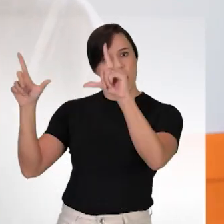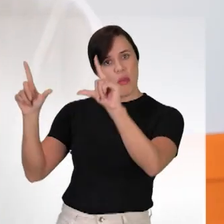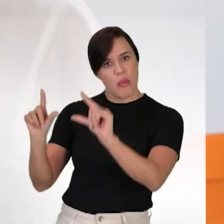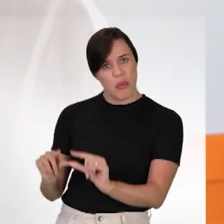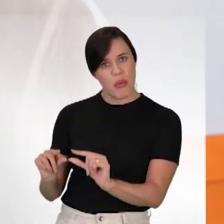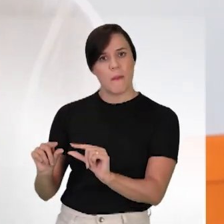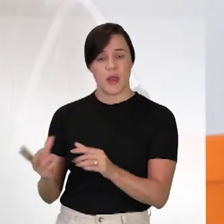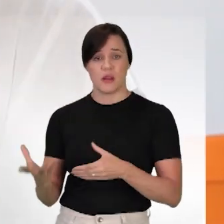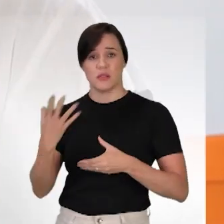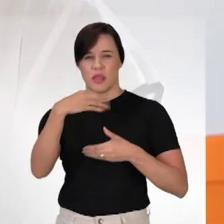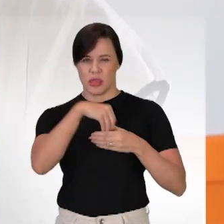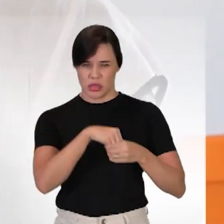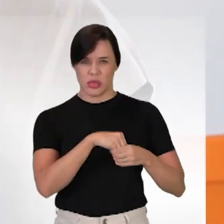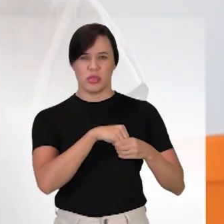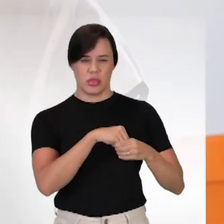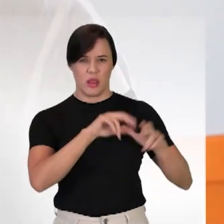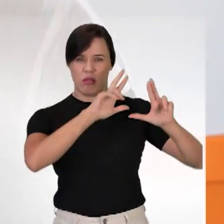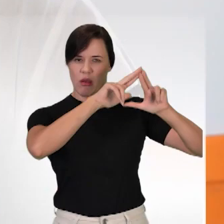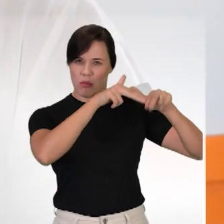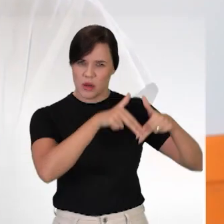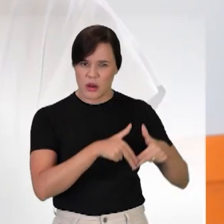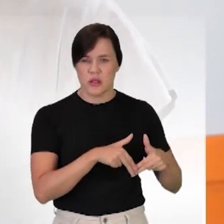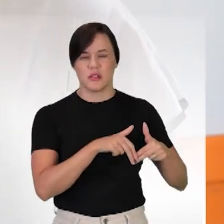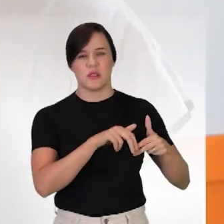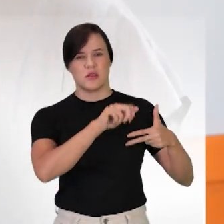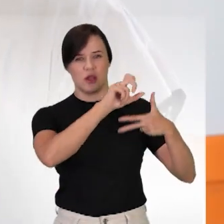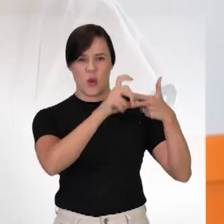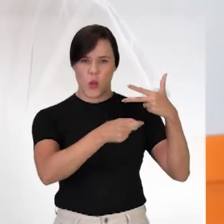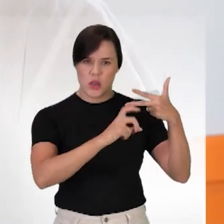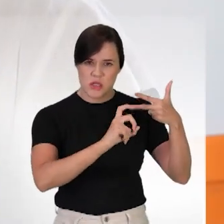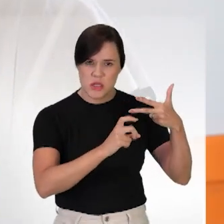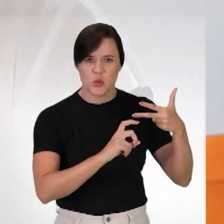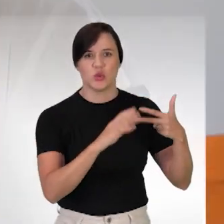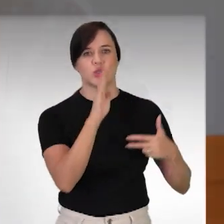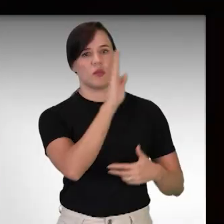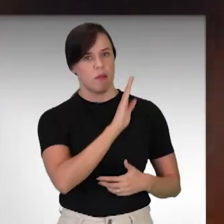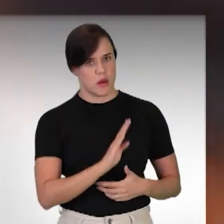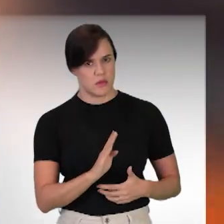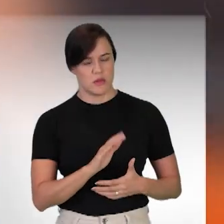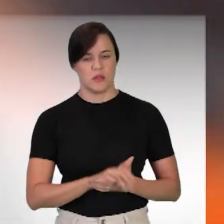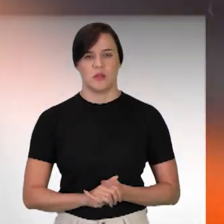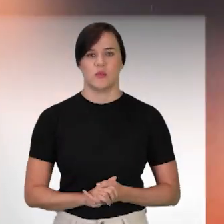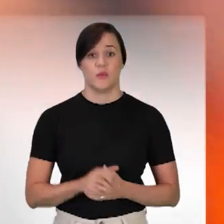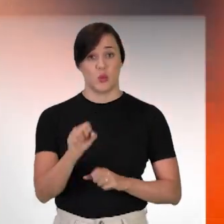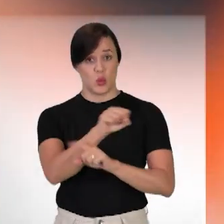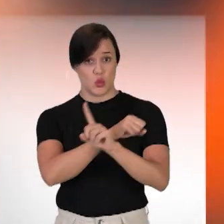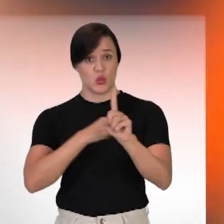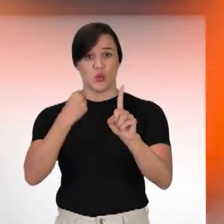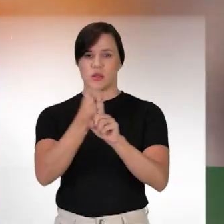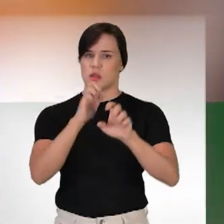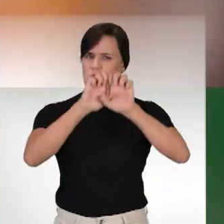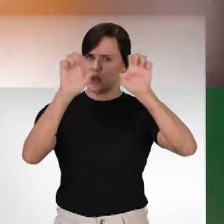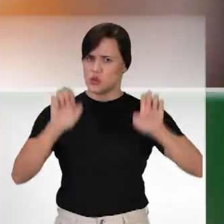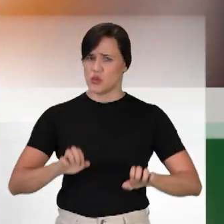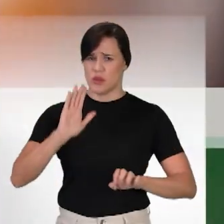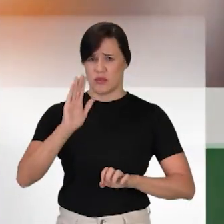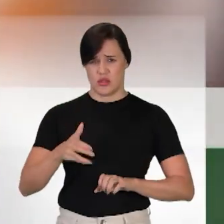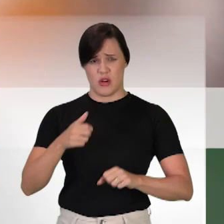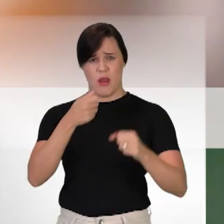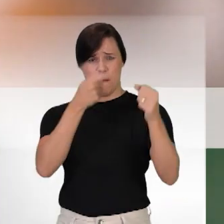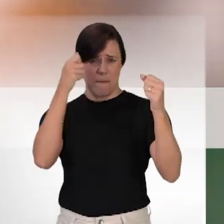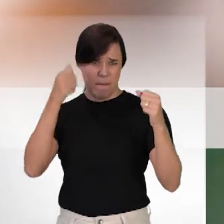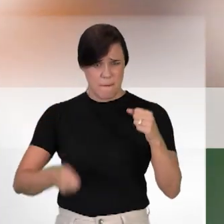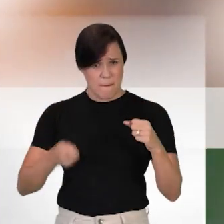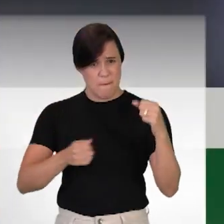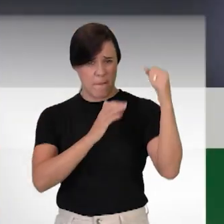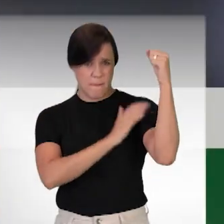quantitativo dentro das casas legislativas, dentro do executivo brasileiro. Em uma sociedade estruturalmente machista,